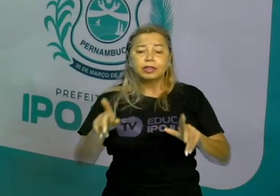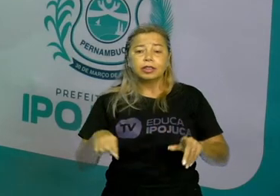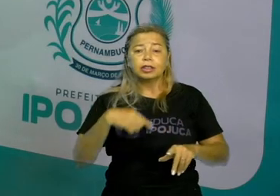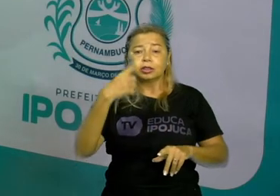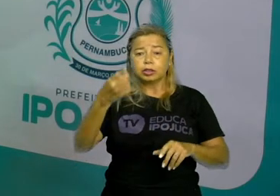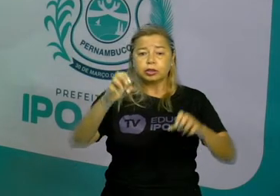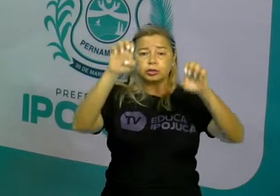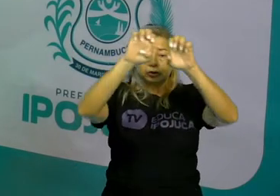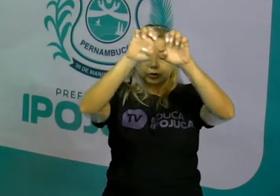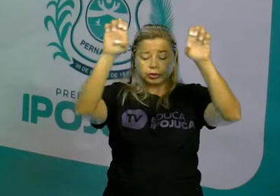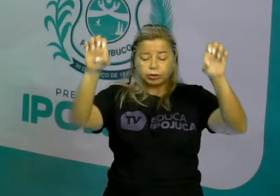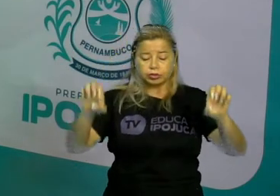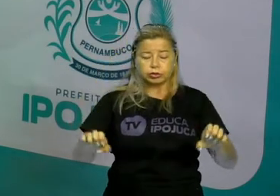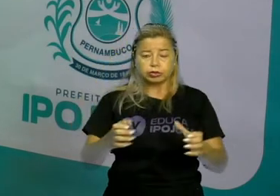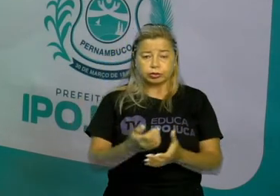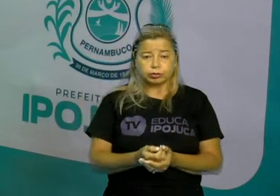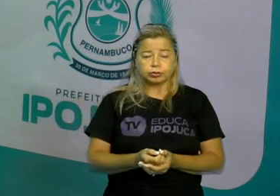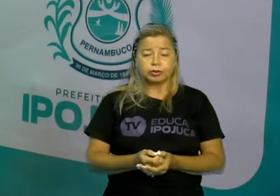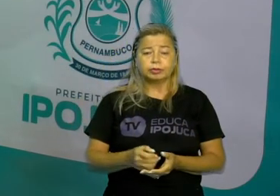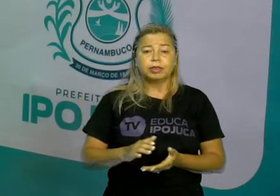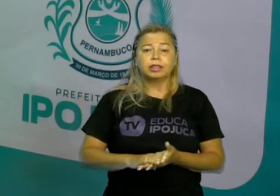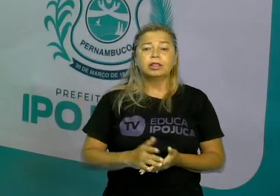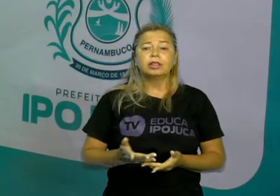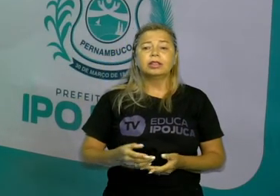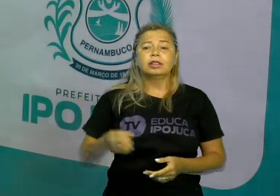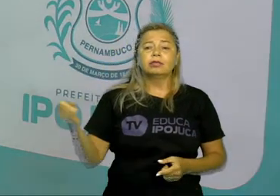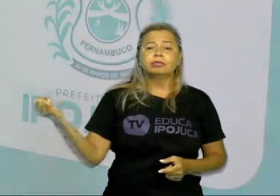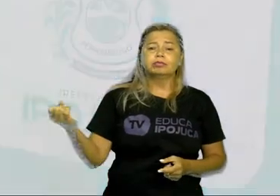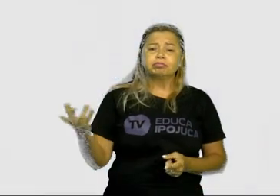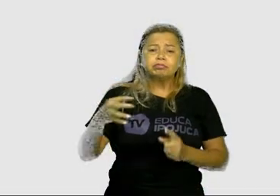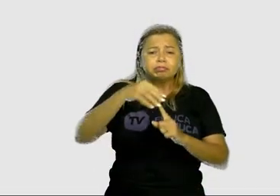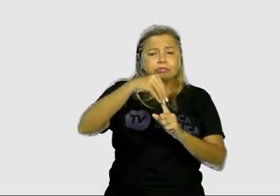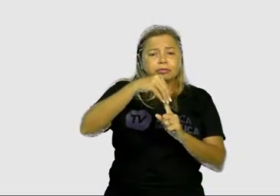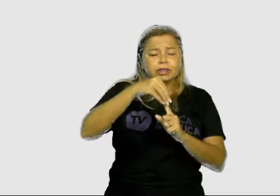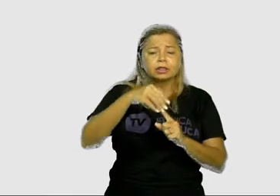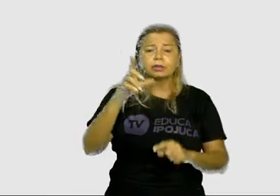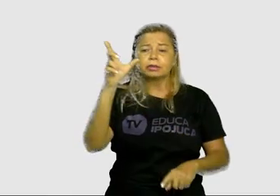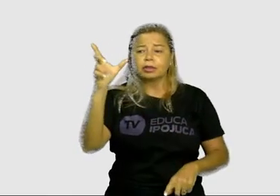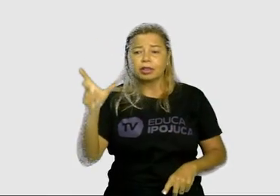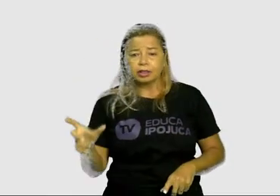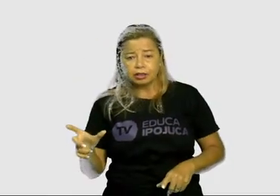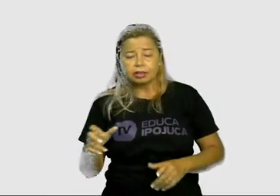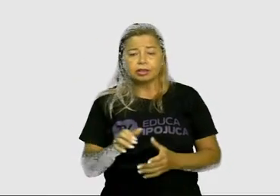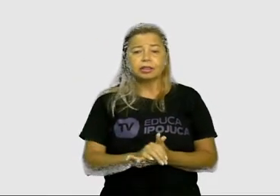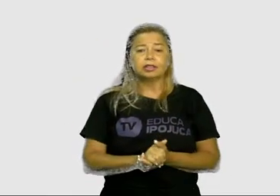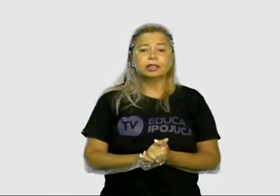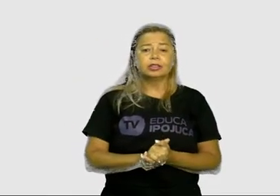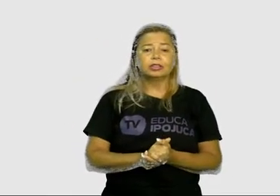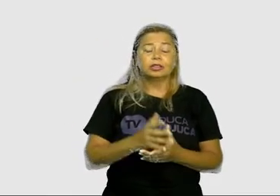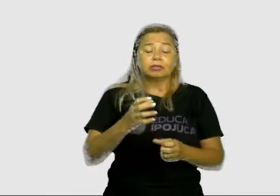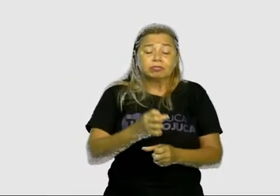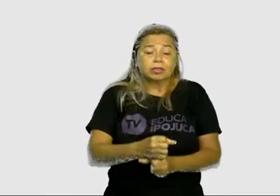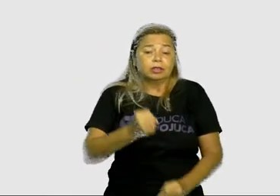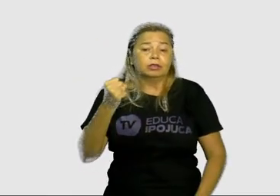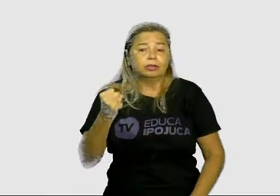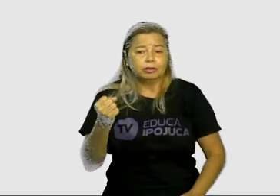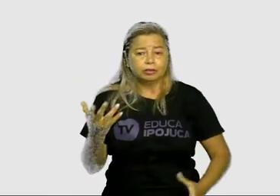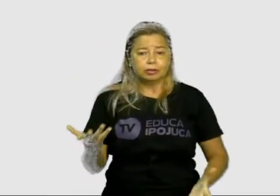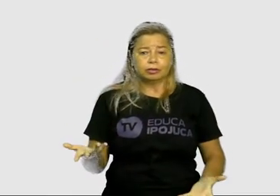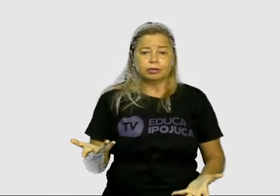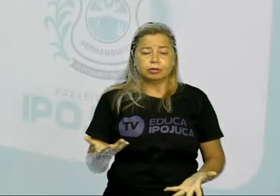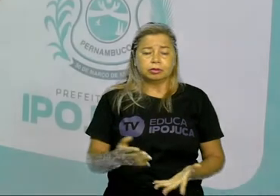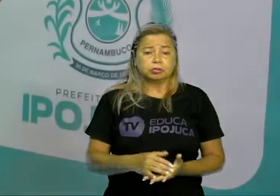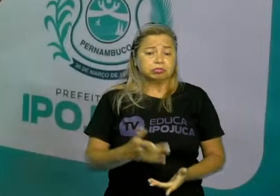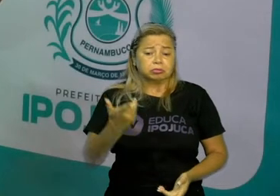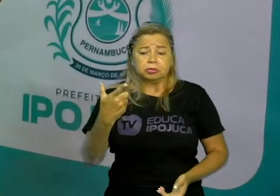E a principal característica do capitalismo, que é o lucro. Se não dá lucro, não interessa ao